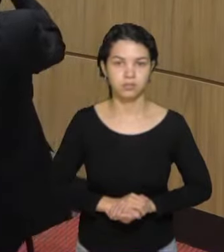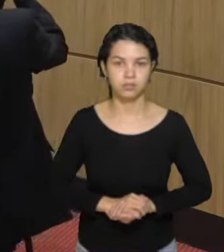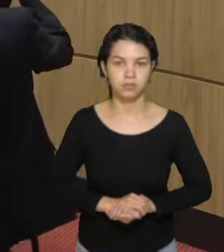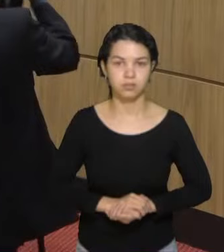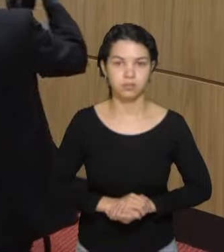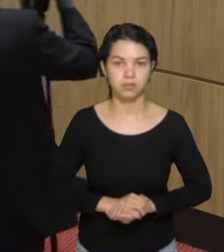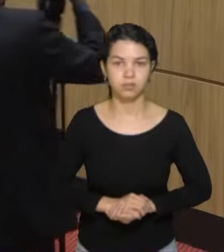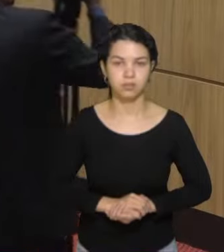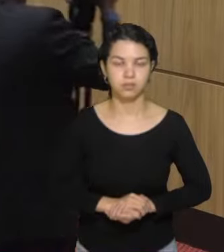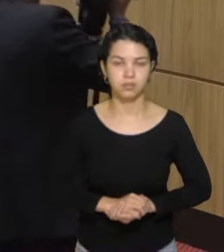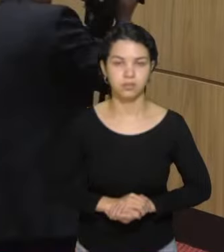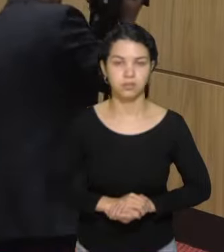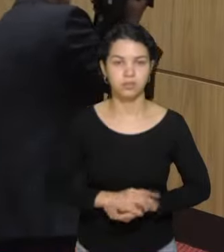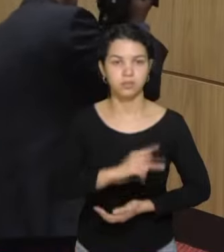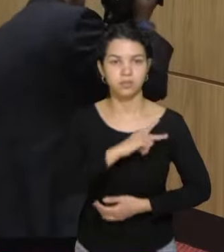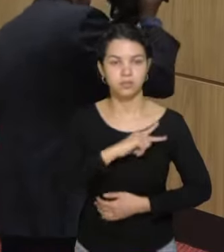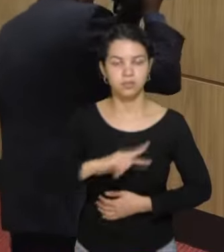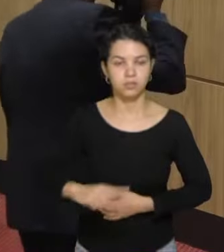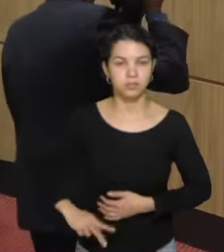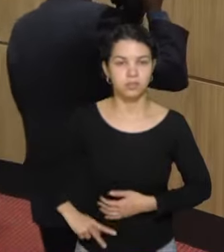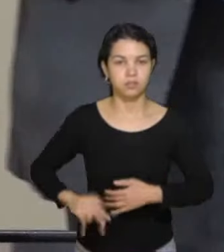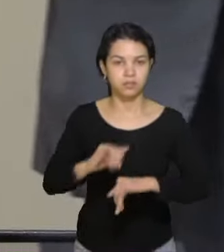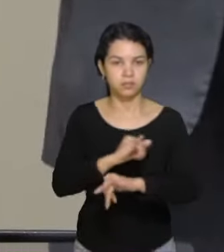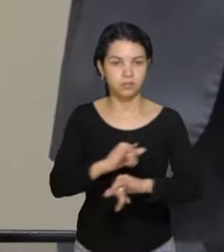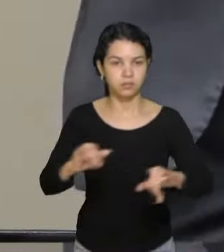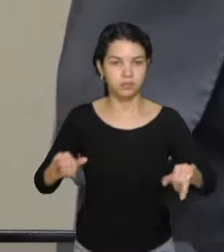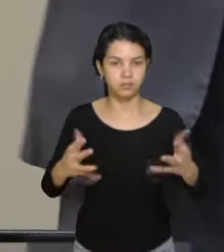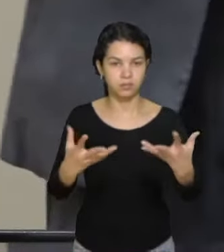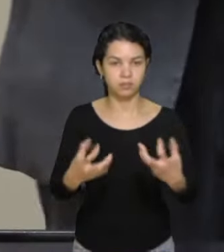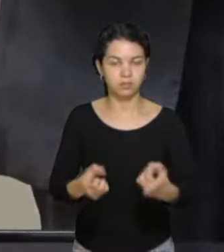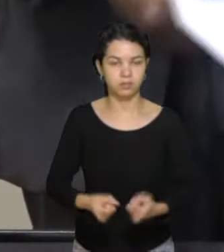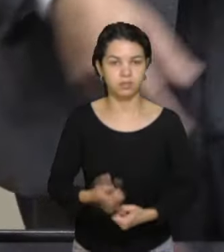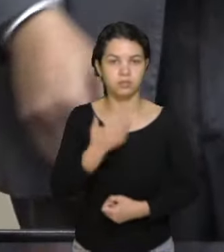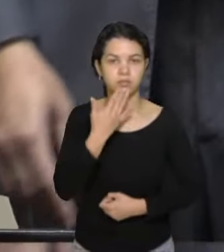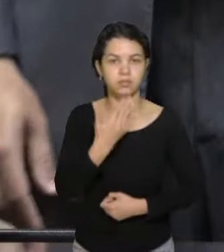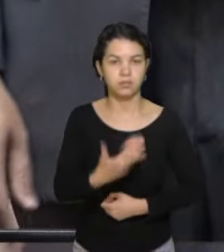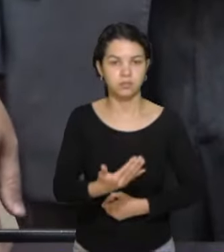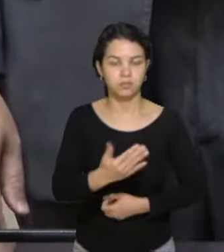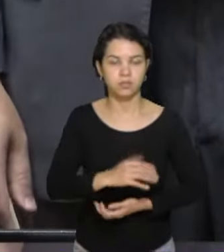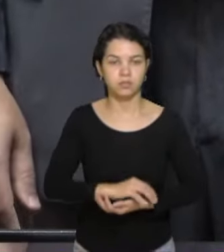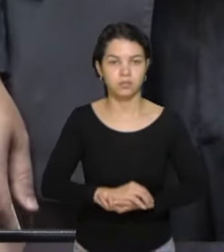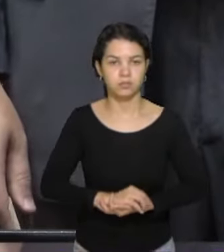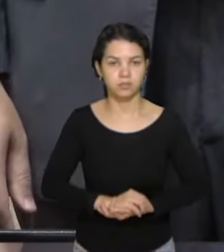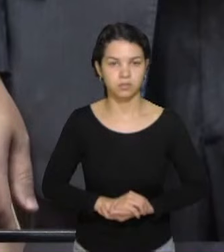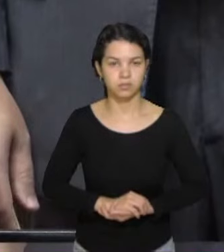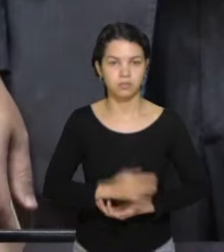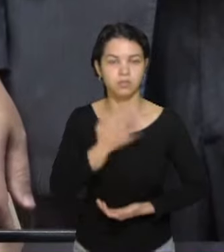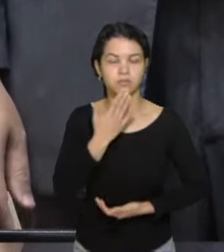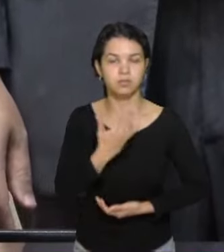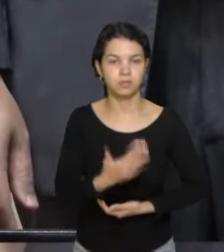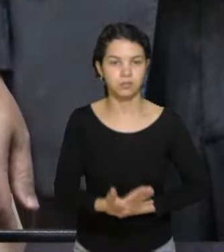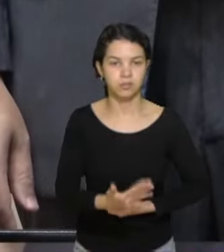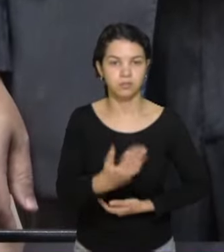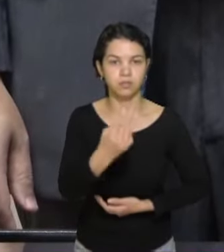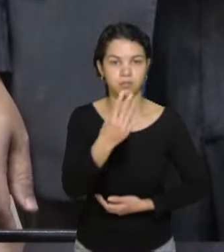Esta presidência comunica que defere os seguintes requerimentos. Requerimentos